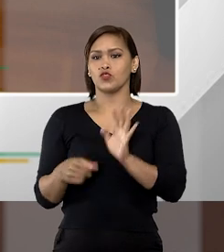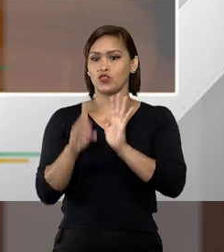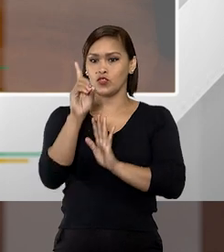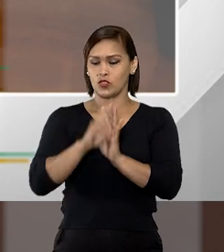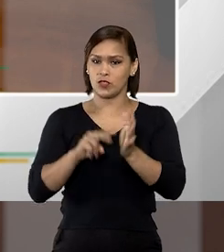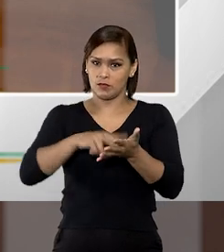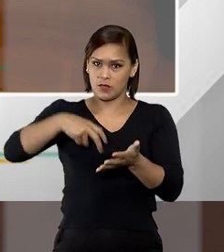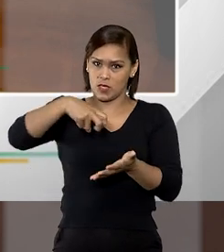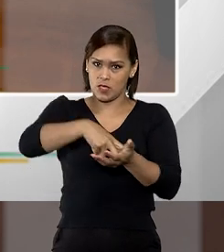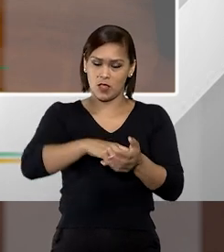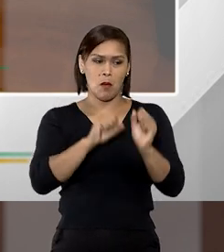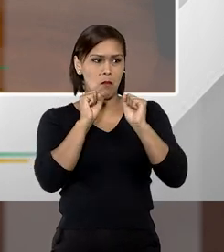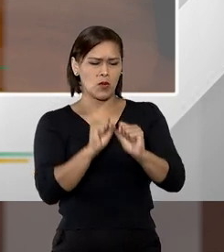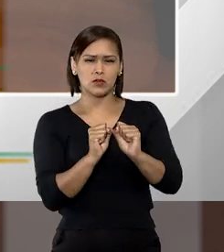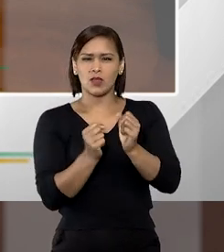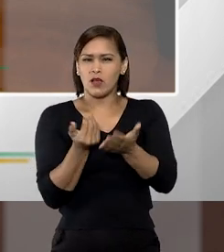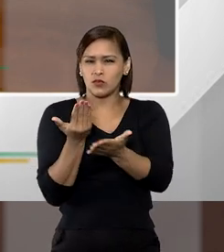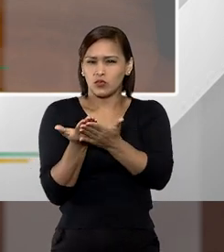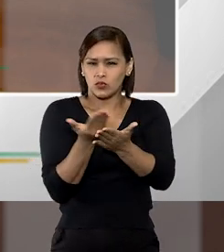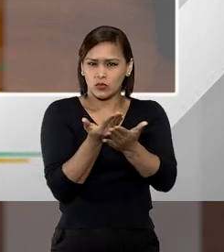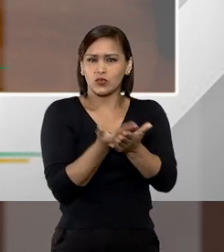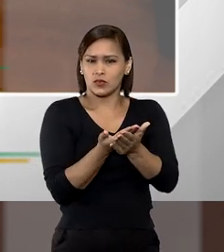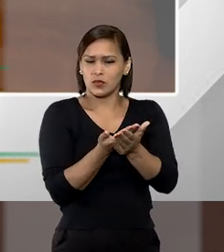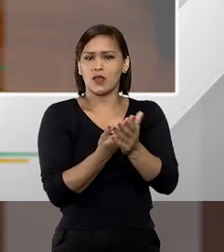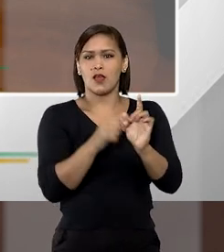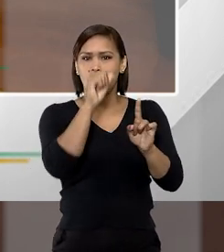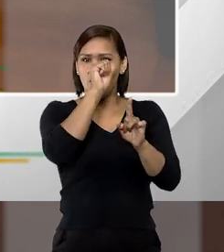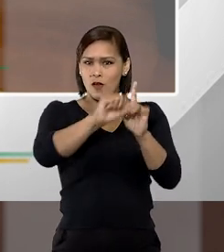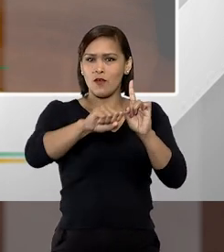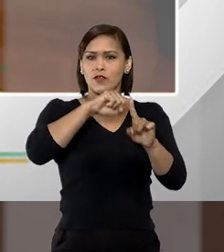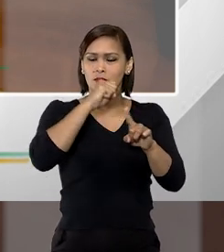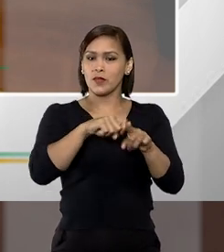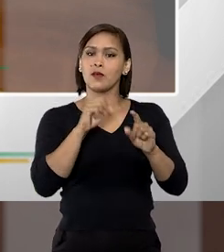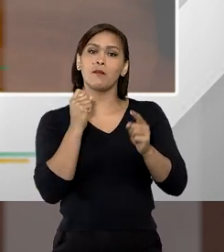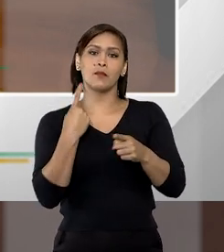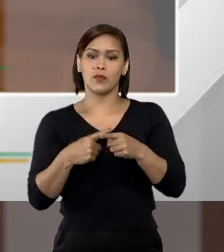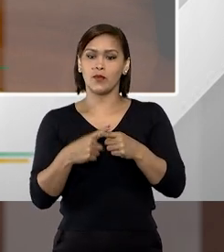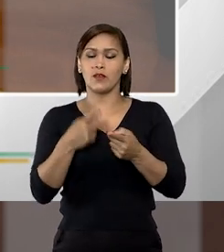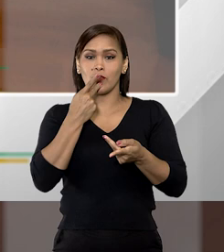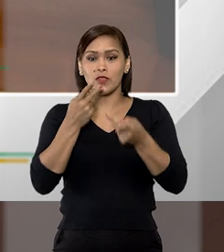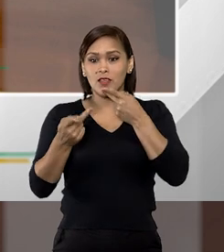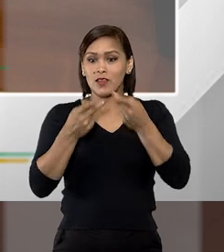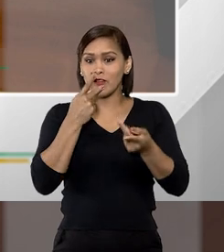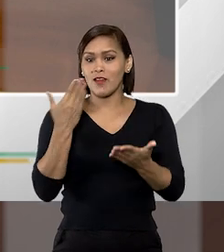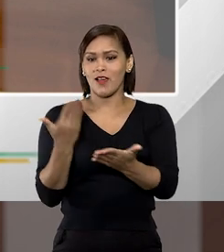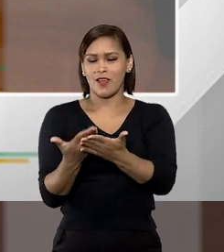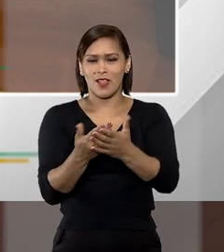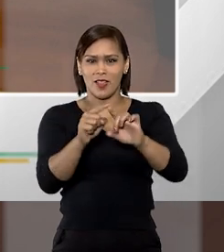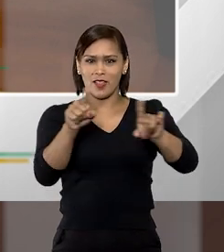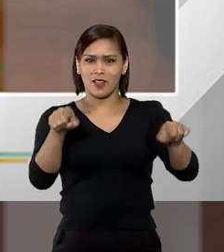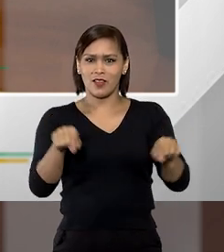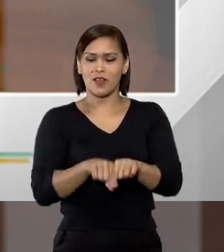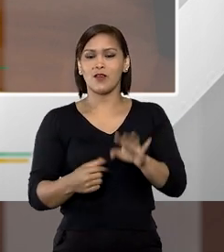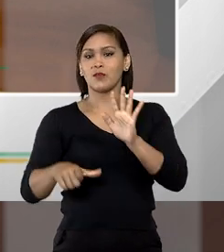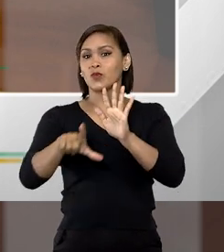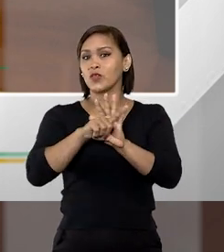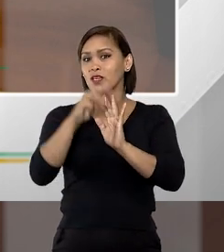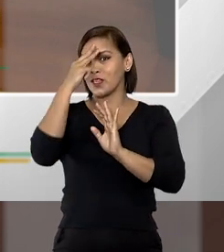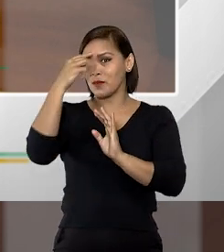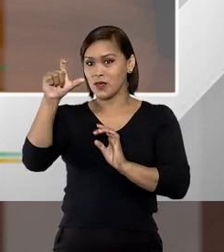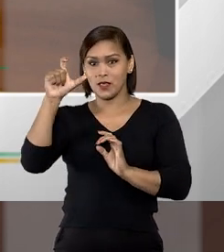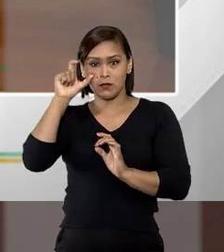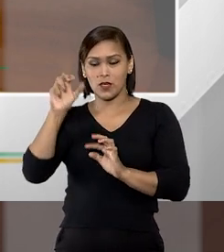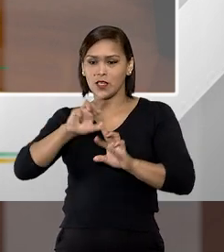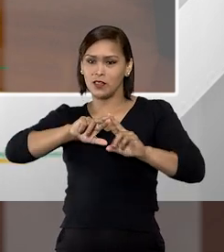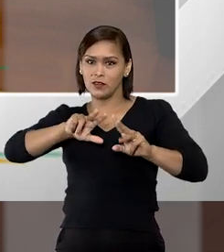fossem estudar essa questão do feminicídio porque vão ter que falar disso em sala de aula, porque a lei Maria da Penha é um pouquinho diferente,